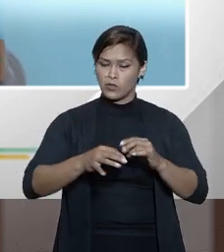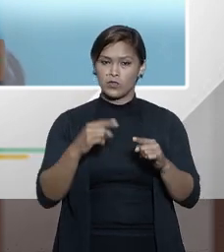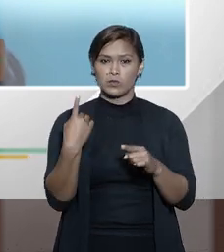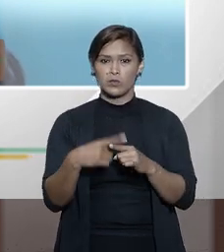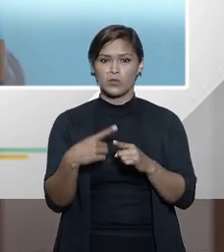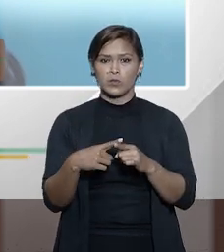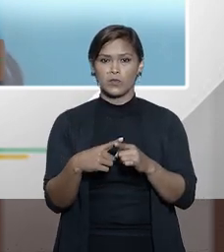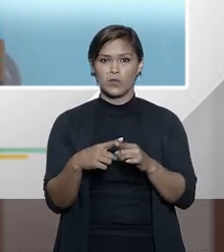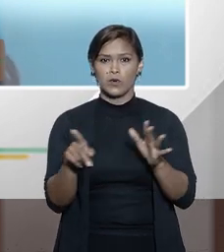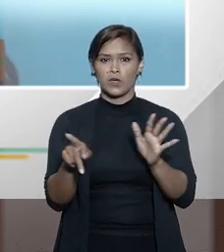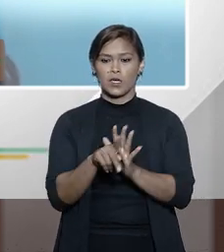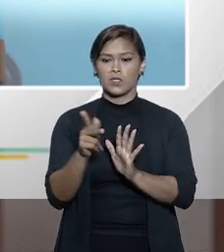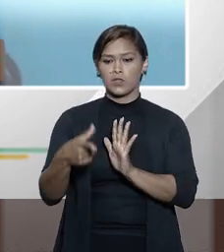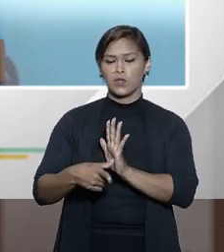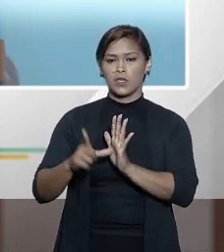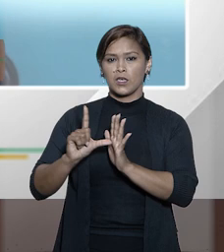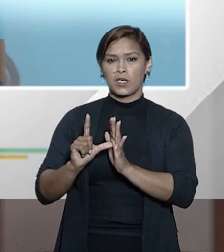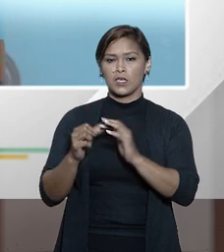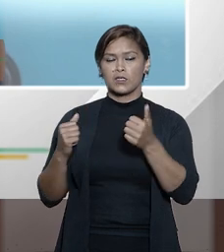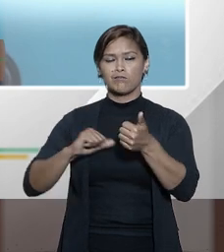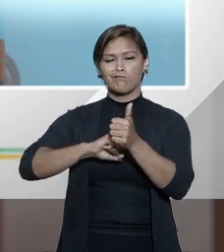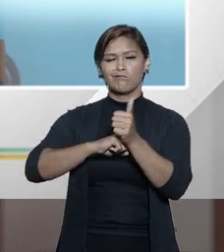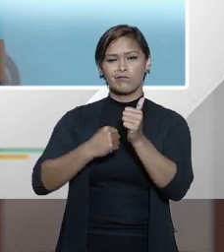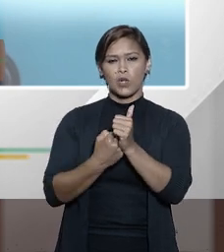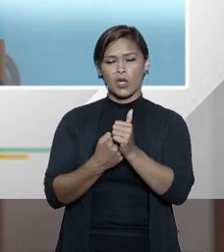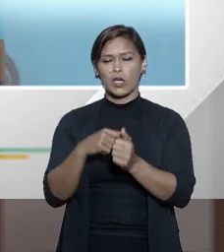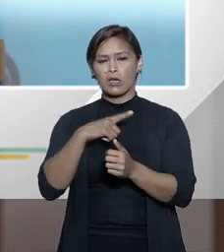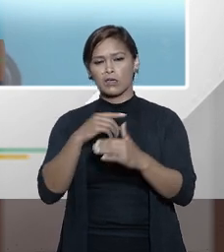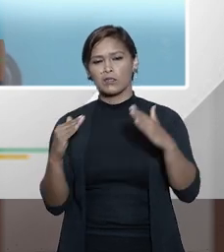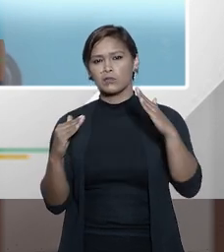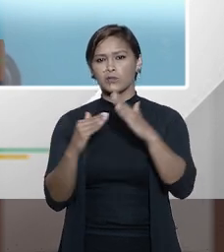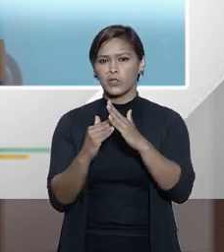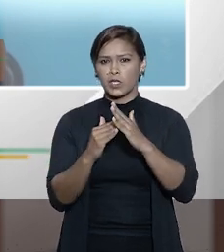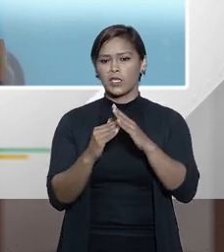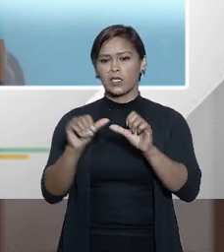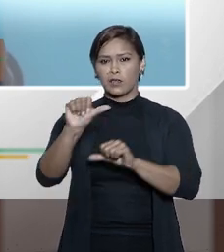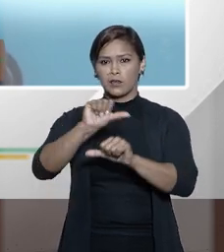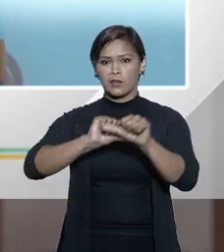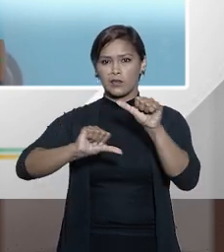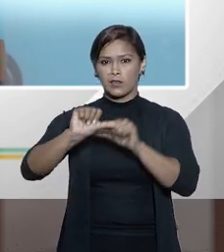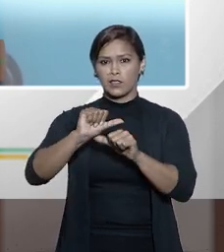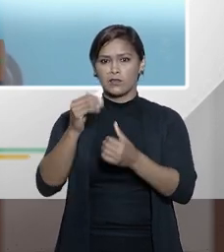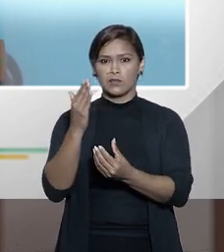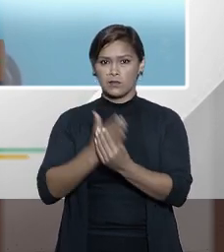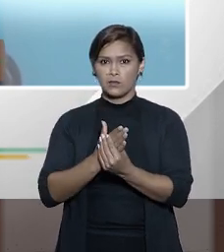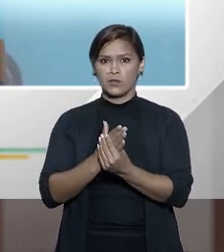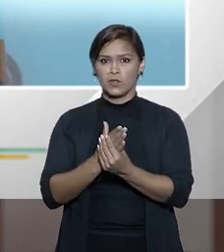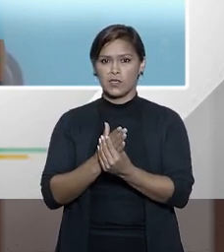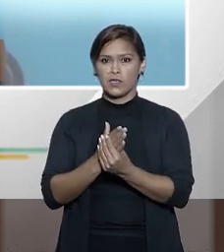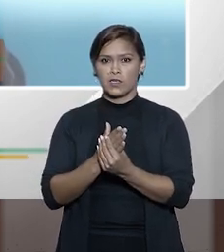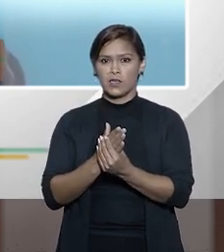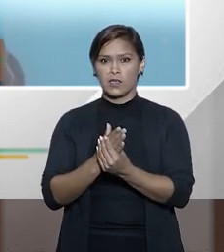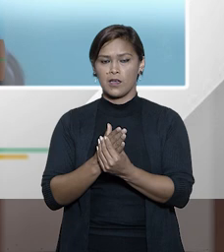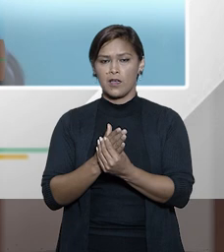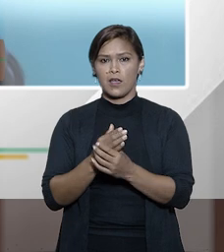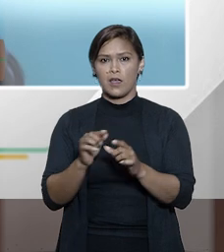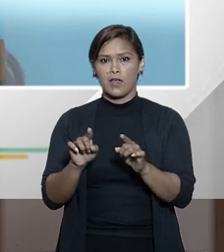porque isso que antes era um tabu ou tido como um tabu que é a transferência de processos né